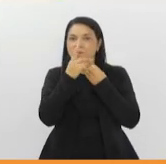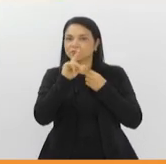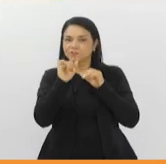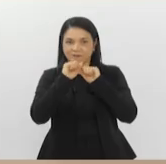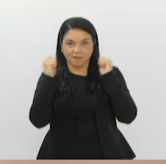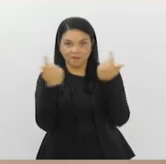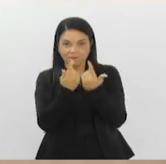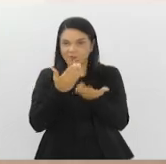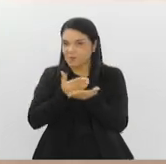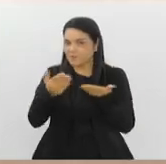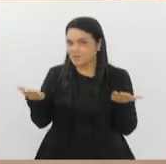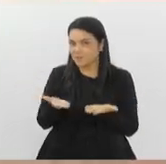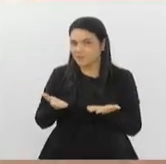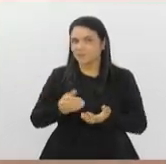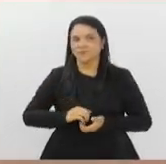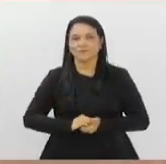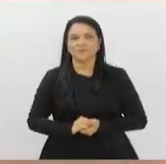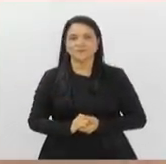agora.